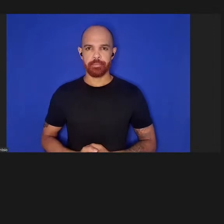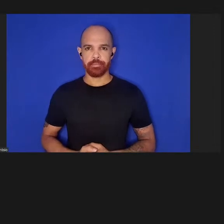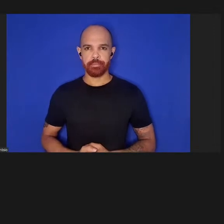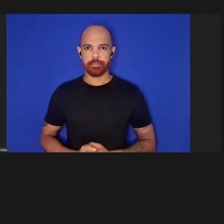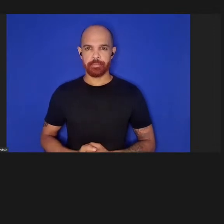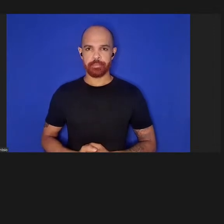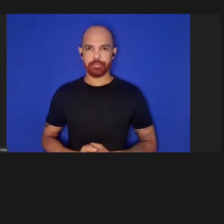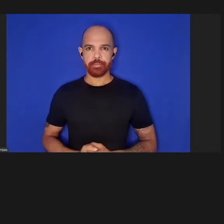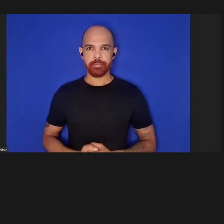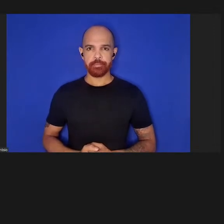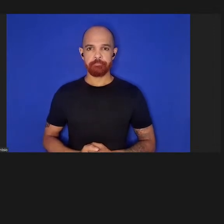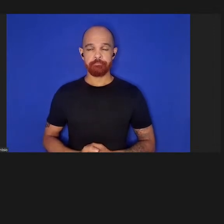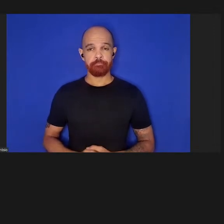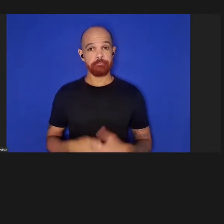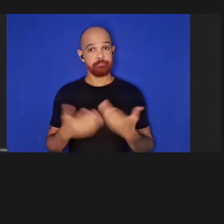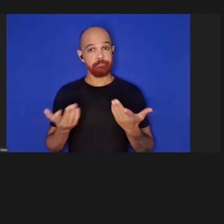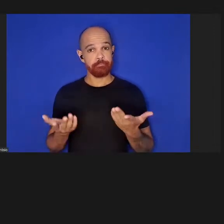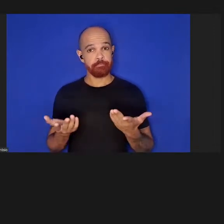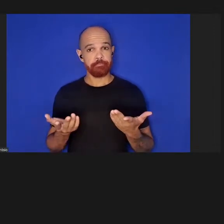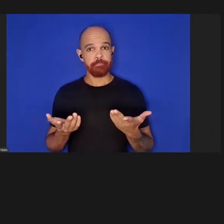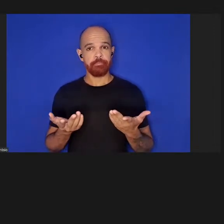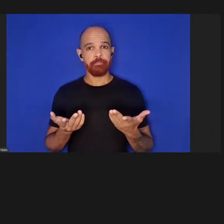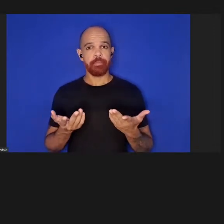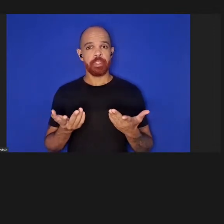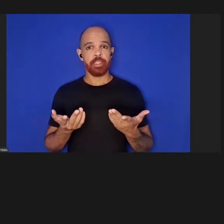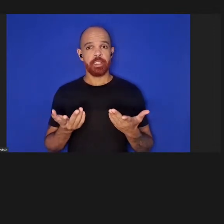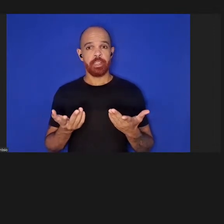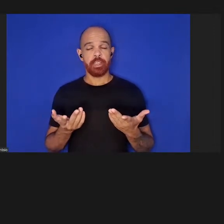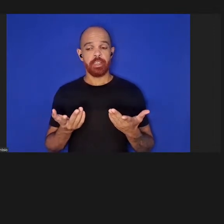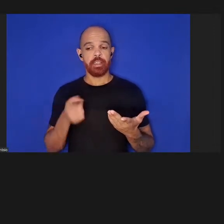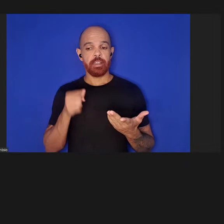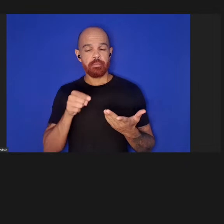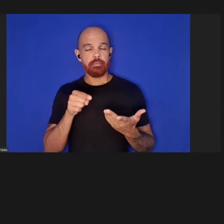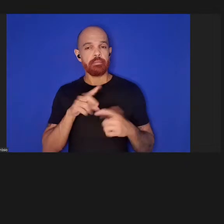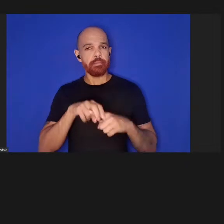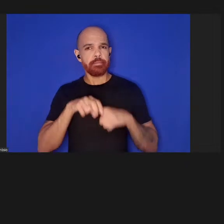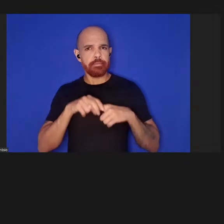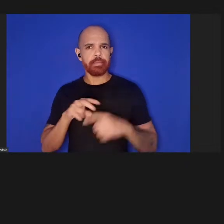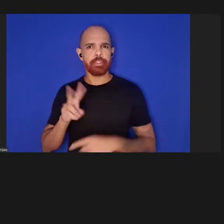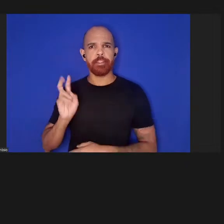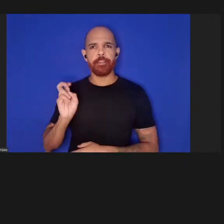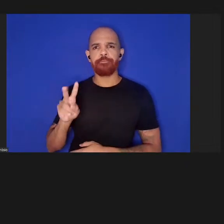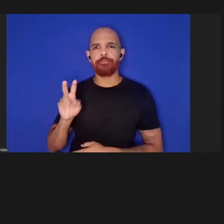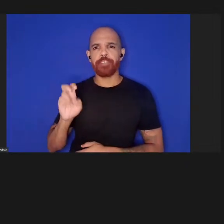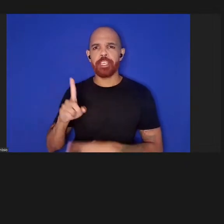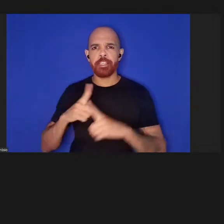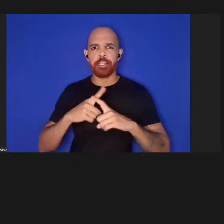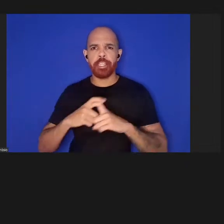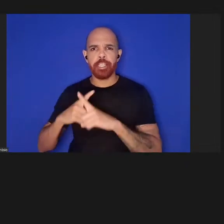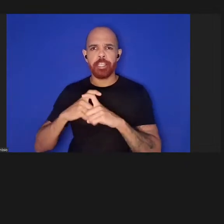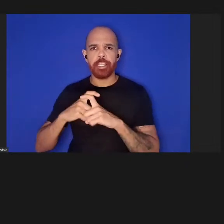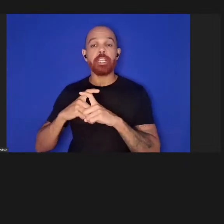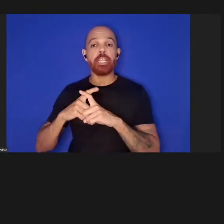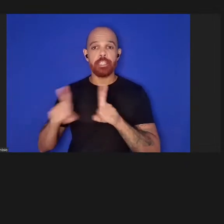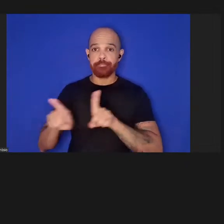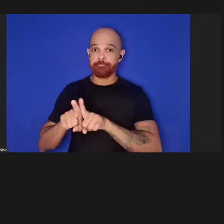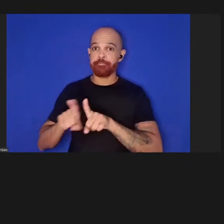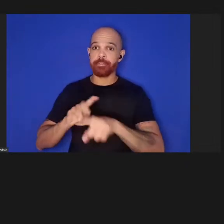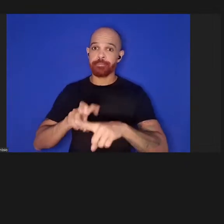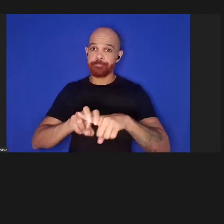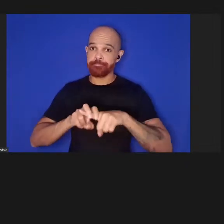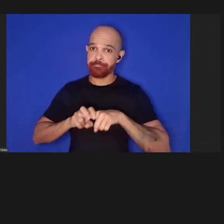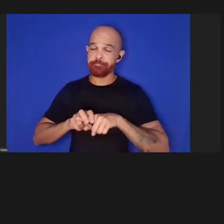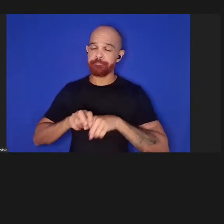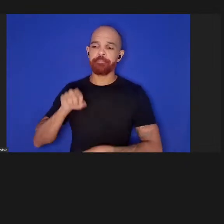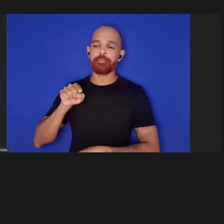Pois, não apenas diretamente por conta do vírus, mas também por causa das